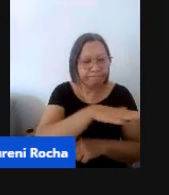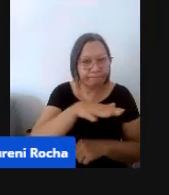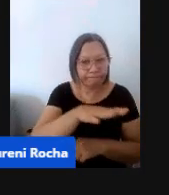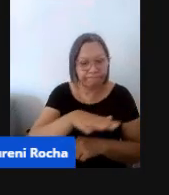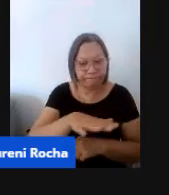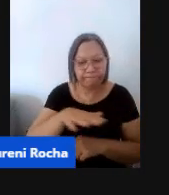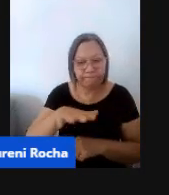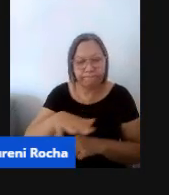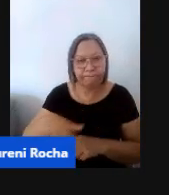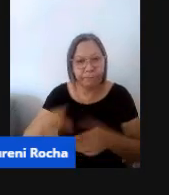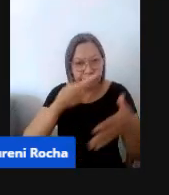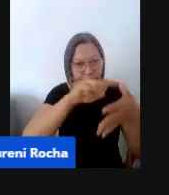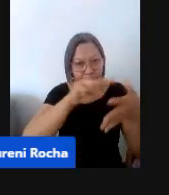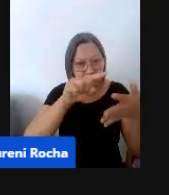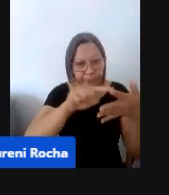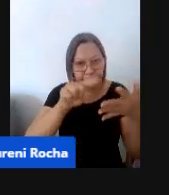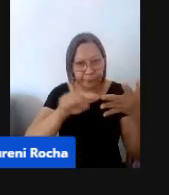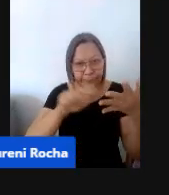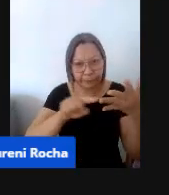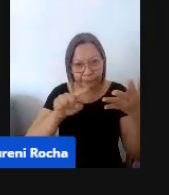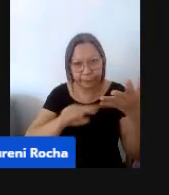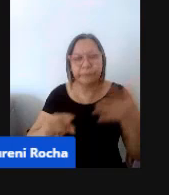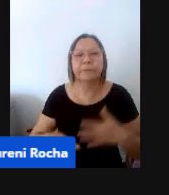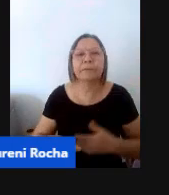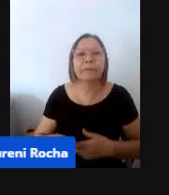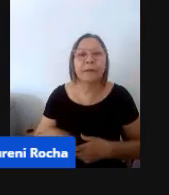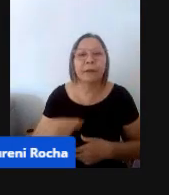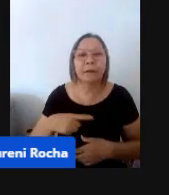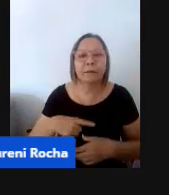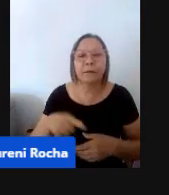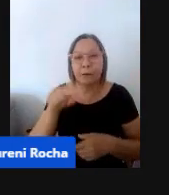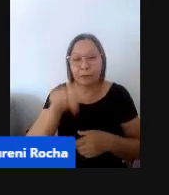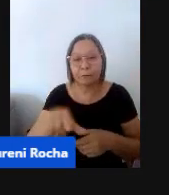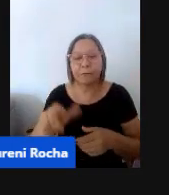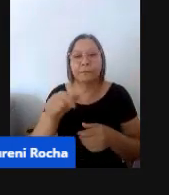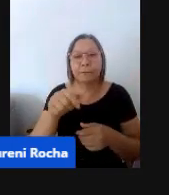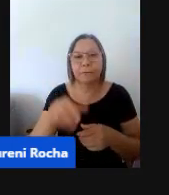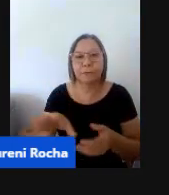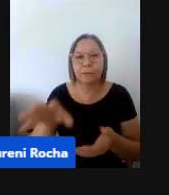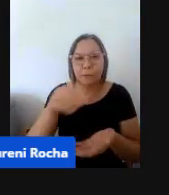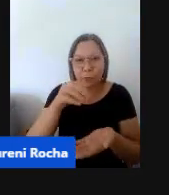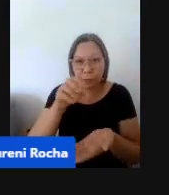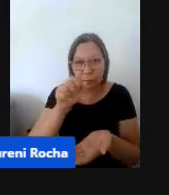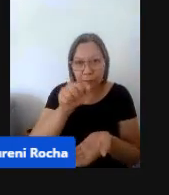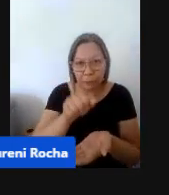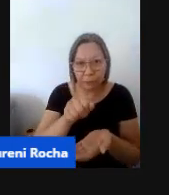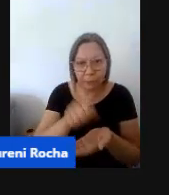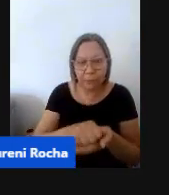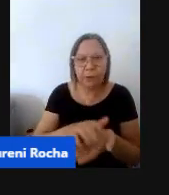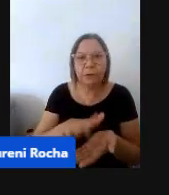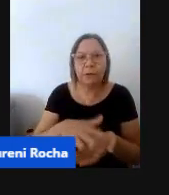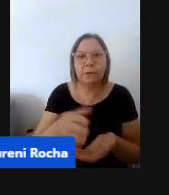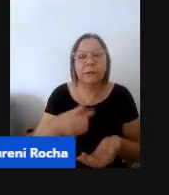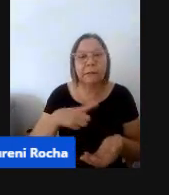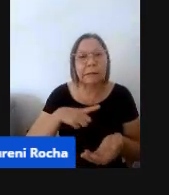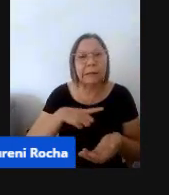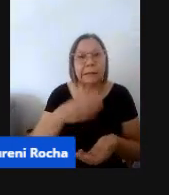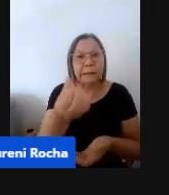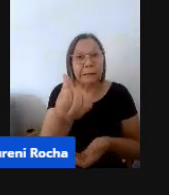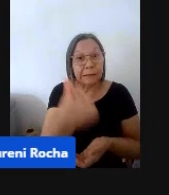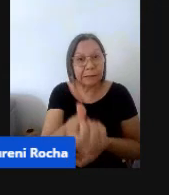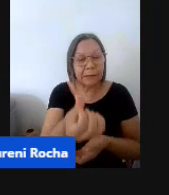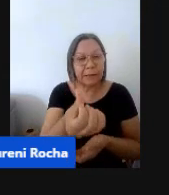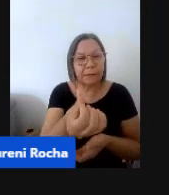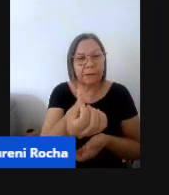certo? E no nosso documento, nós temos, então, seis campos de experiência. Por quê? Porque